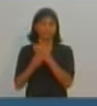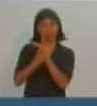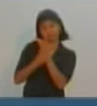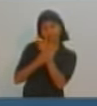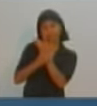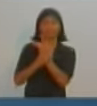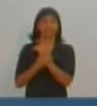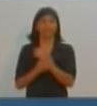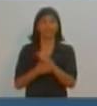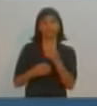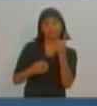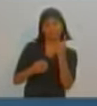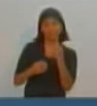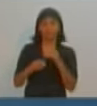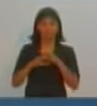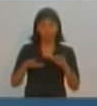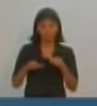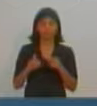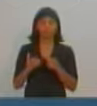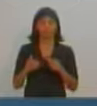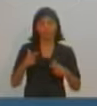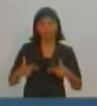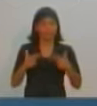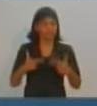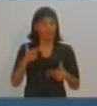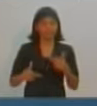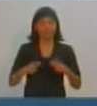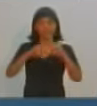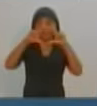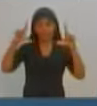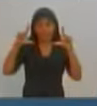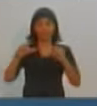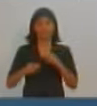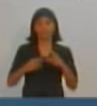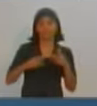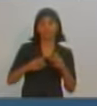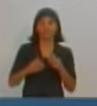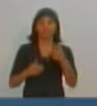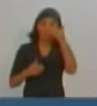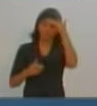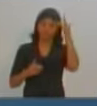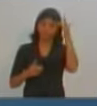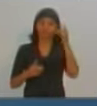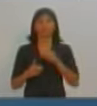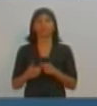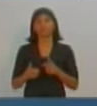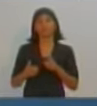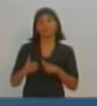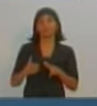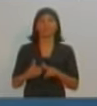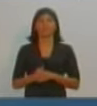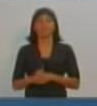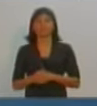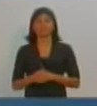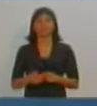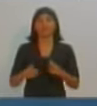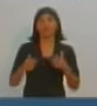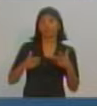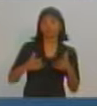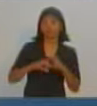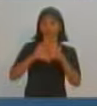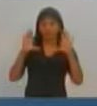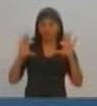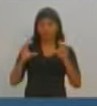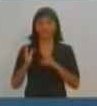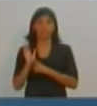o primeiro e único debate da televisão do Oeste Paulista com os candidatos à Prefeitura de Presidente Prudente. A emissora